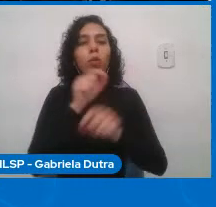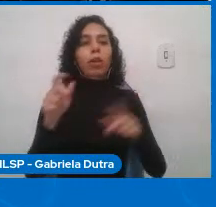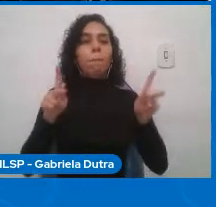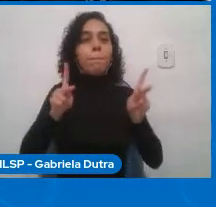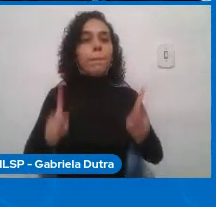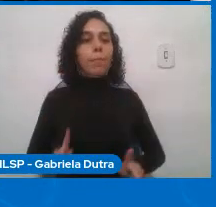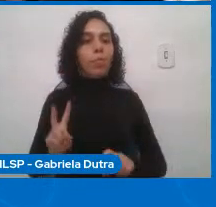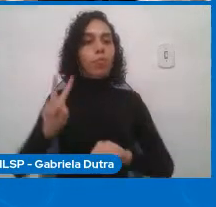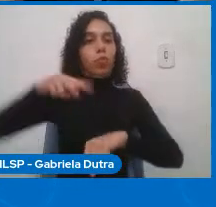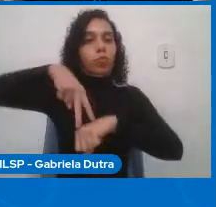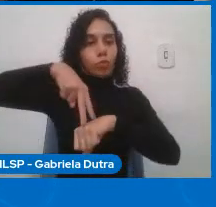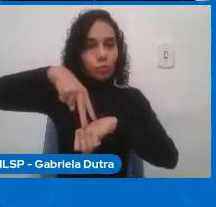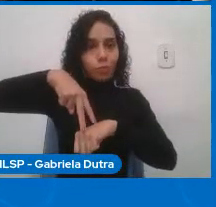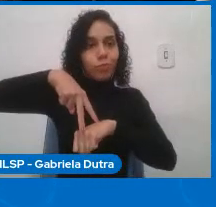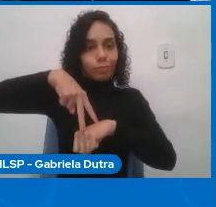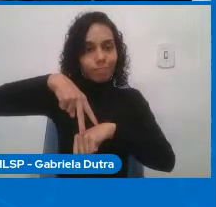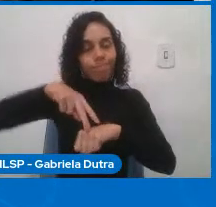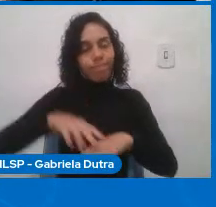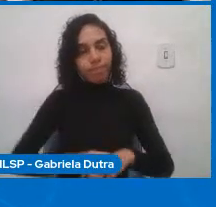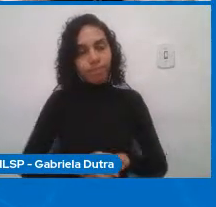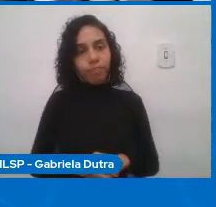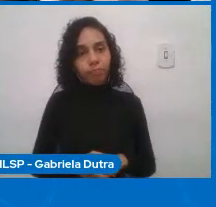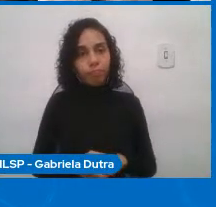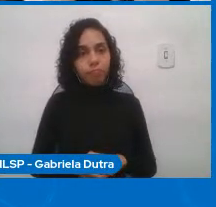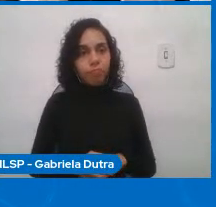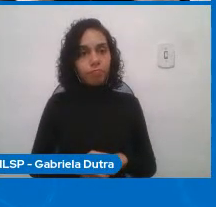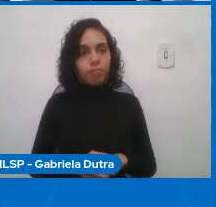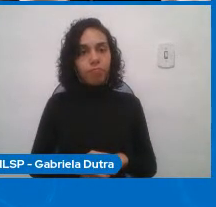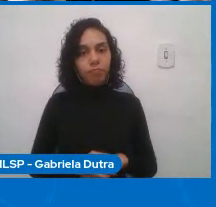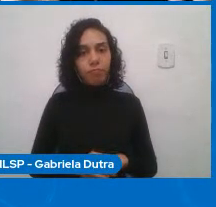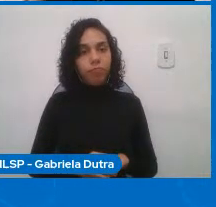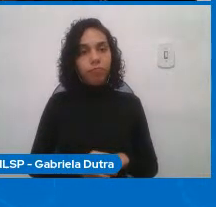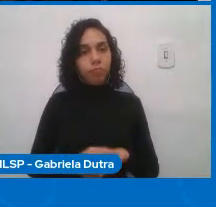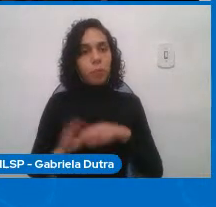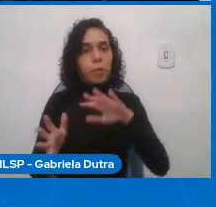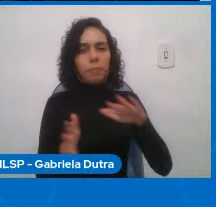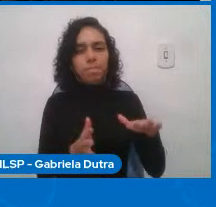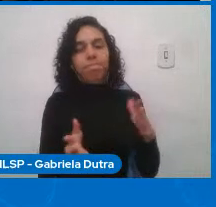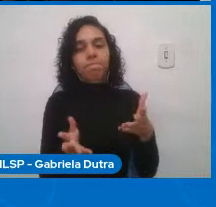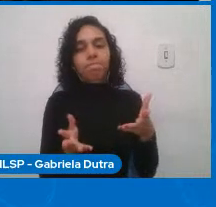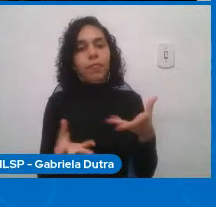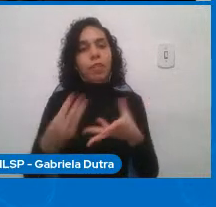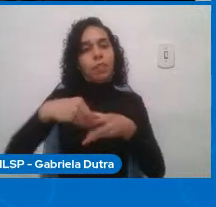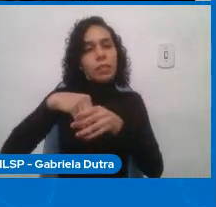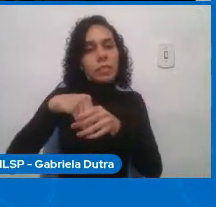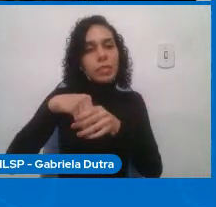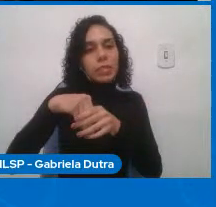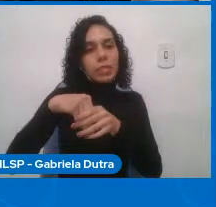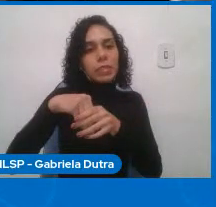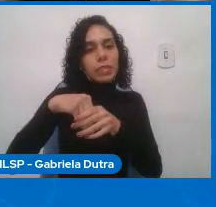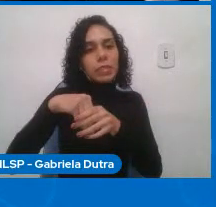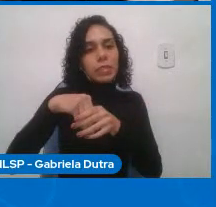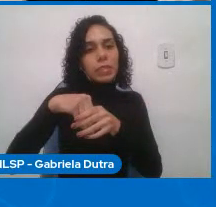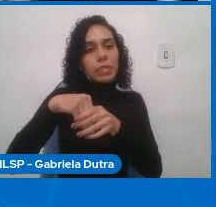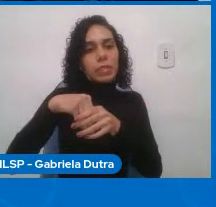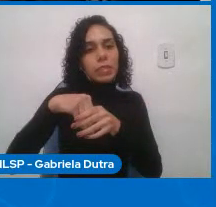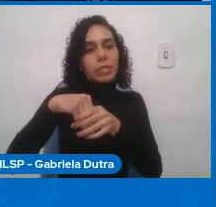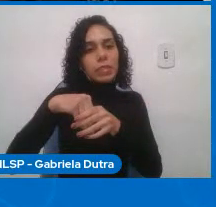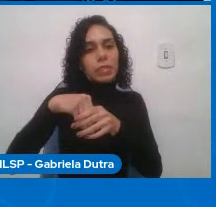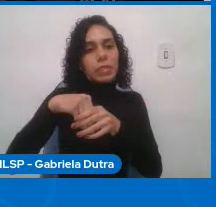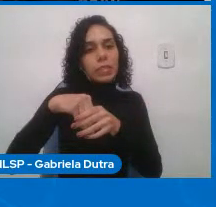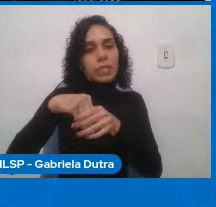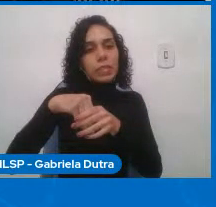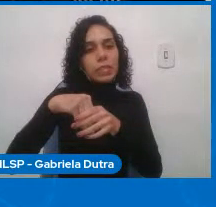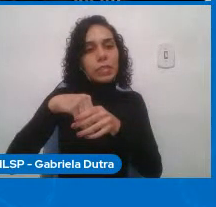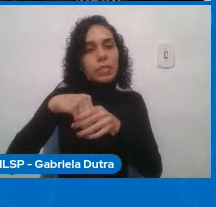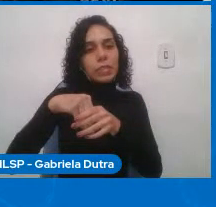Aí, dentro desse trabalho de entender um impacto da computação da sociedade e de tentar lidar